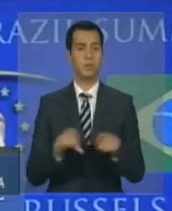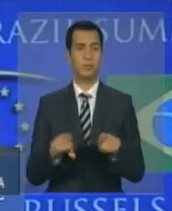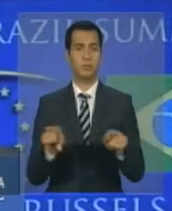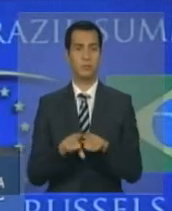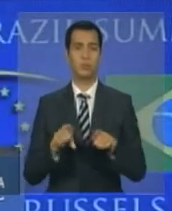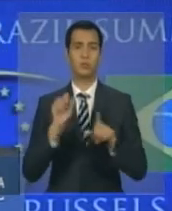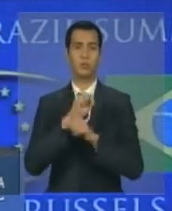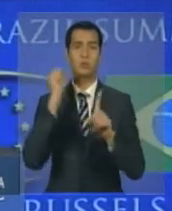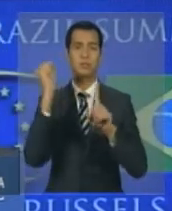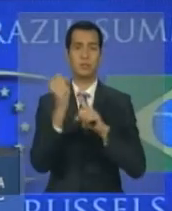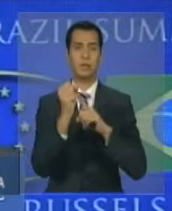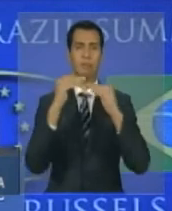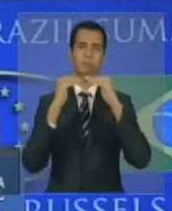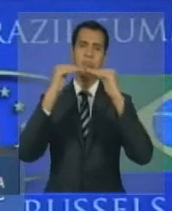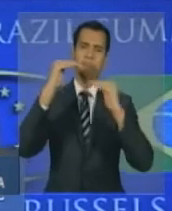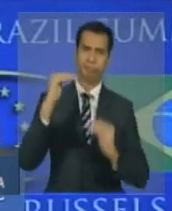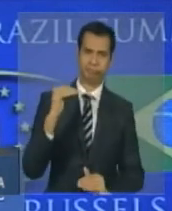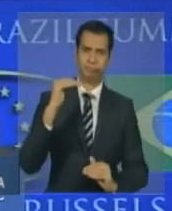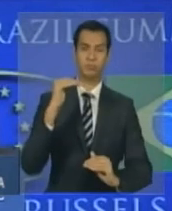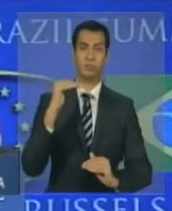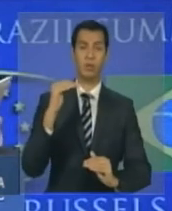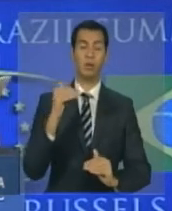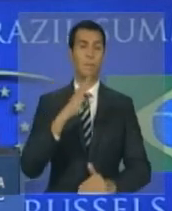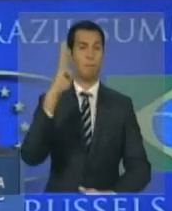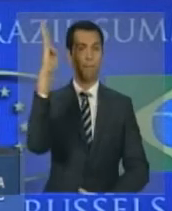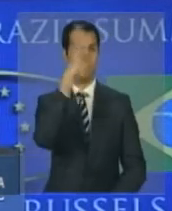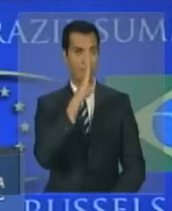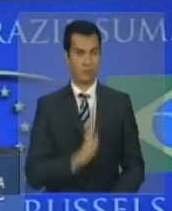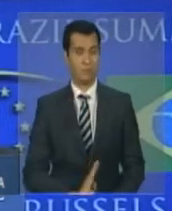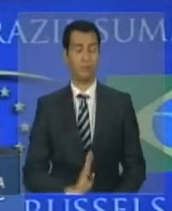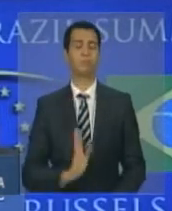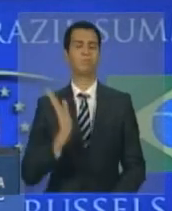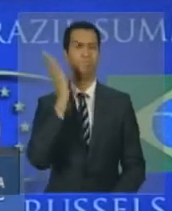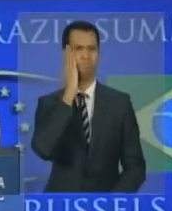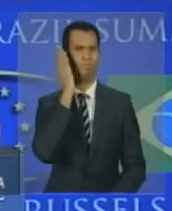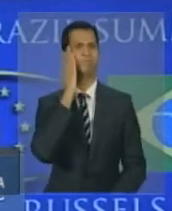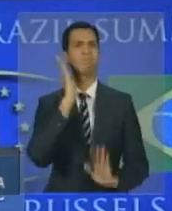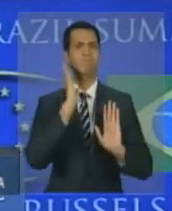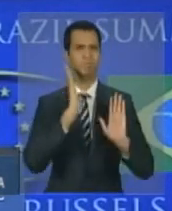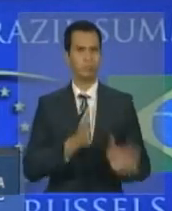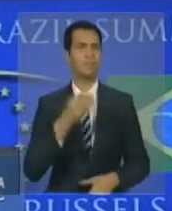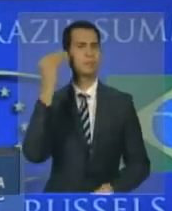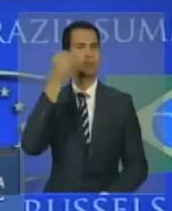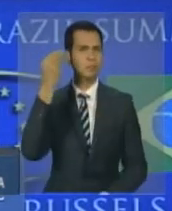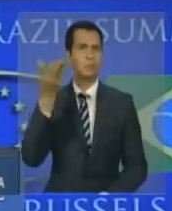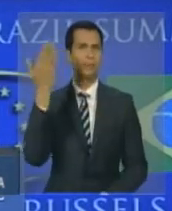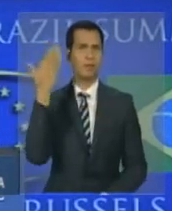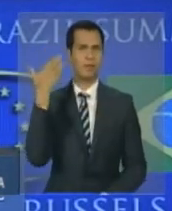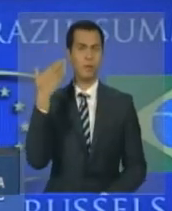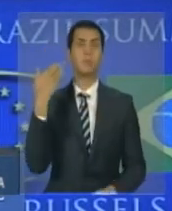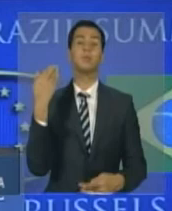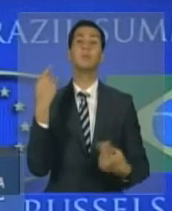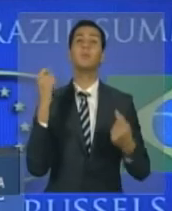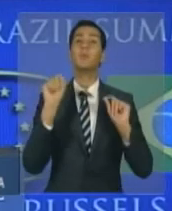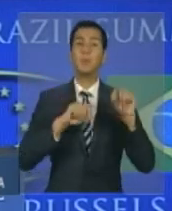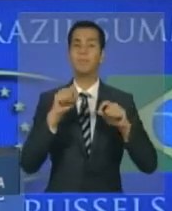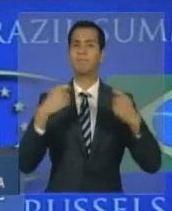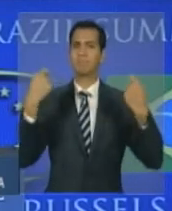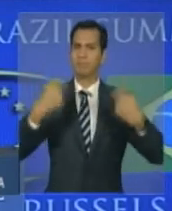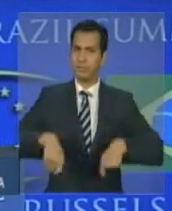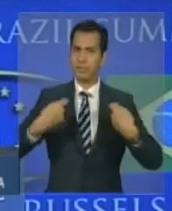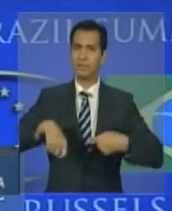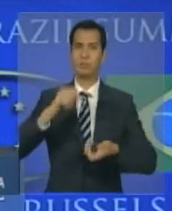sociais. O Brasil sabe, por esperança própria, que só o estímulo ao crescimento econômico